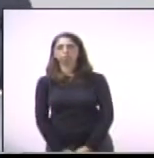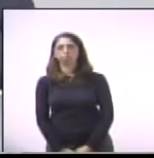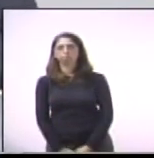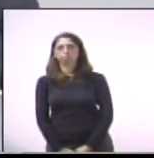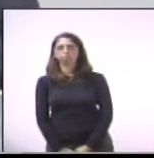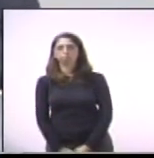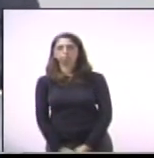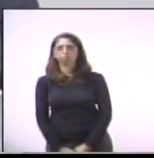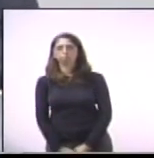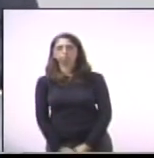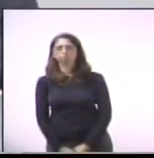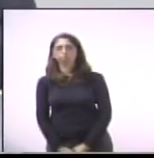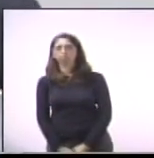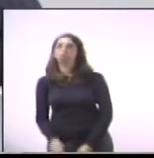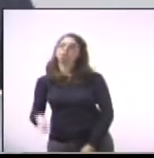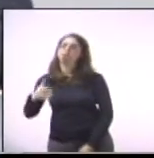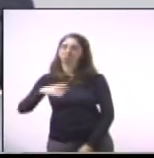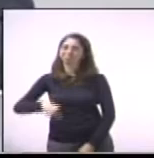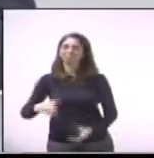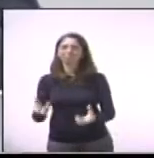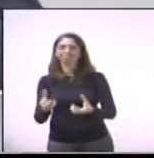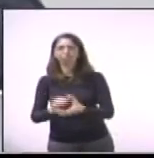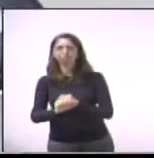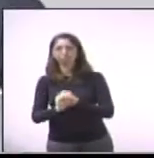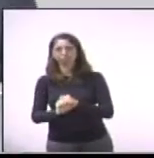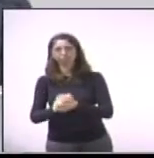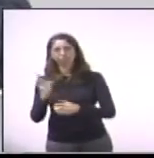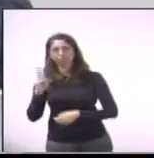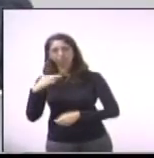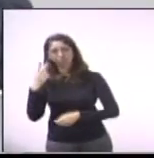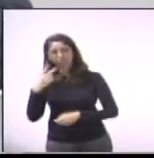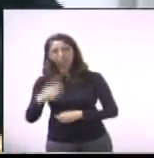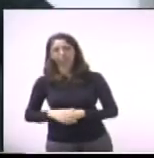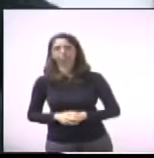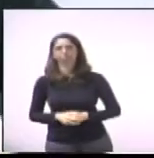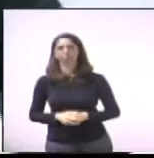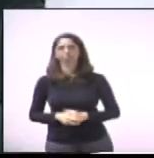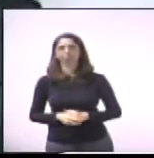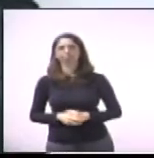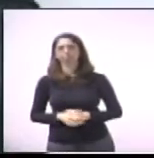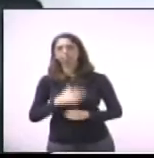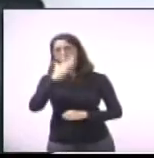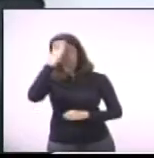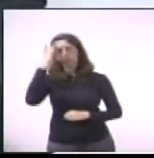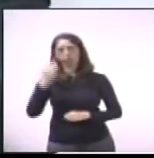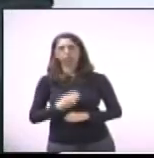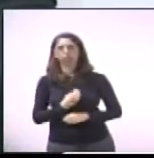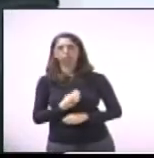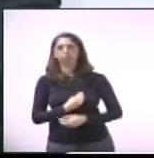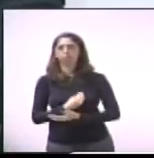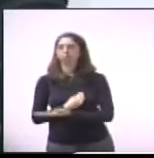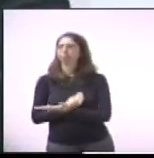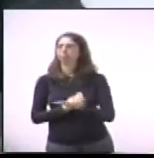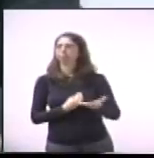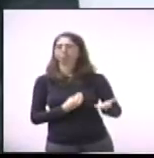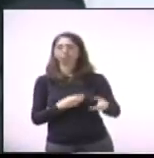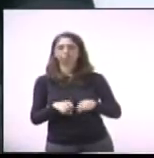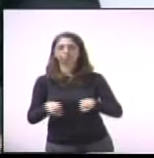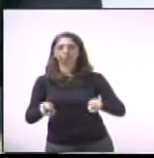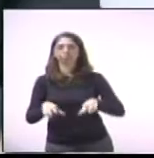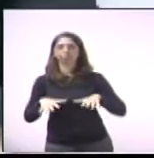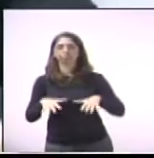Mais uma vez, cumprimentar os nobres vereadores, público que ainda se encontra presente,